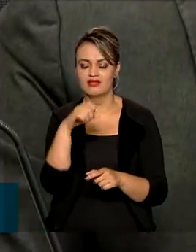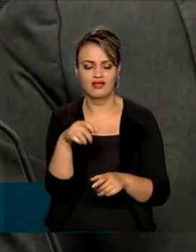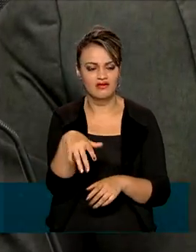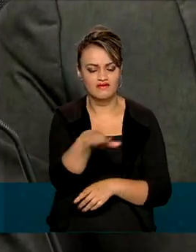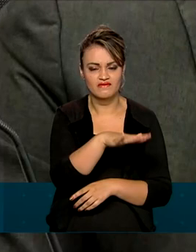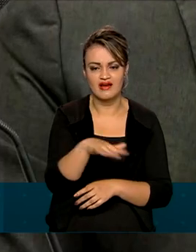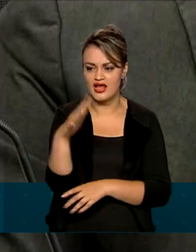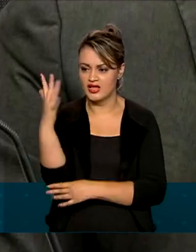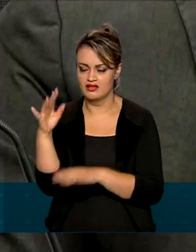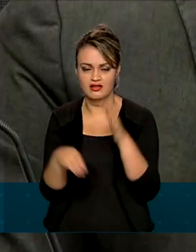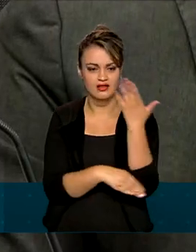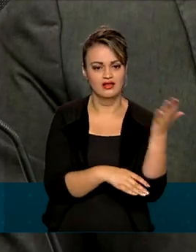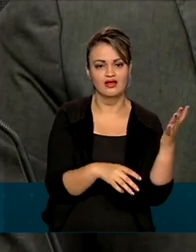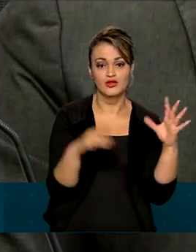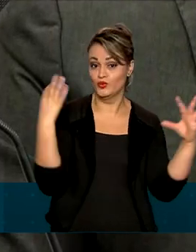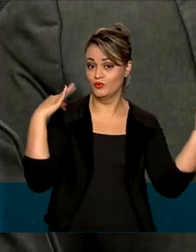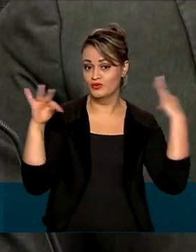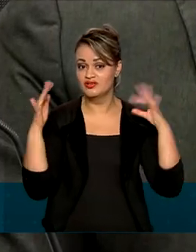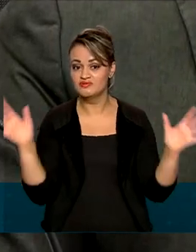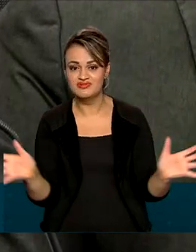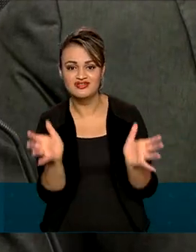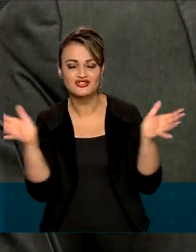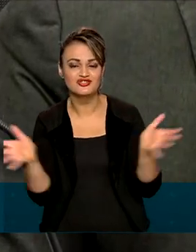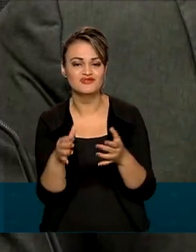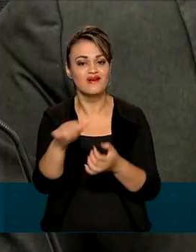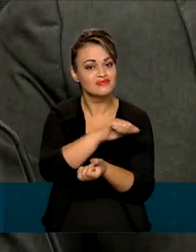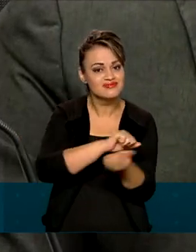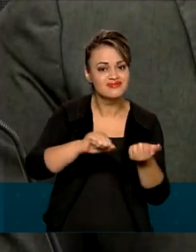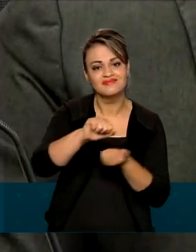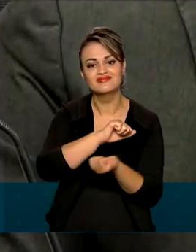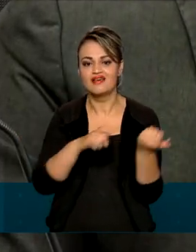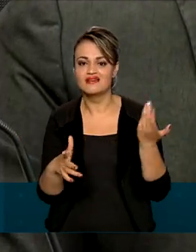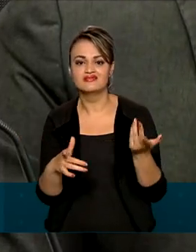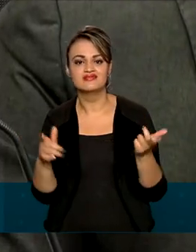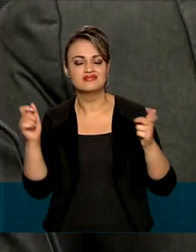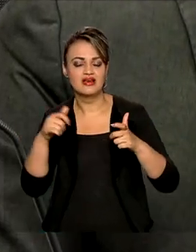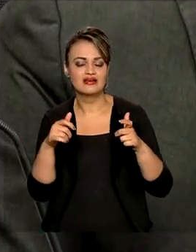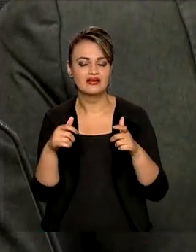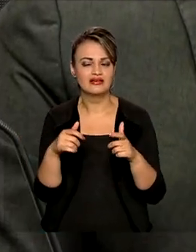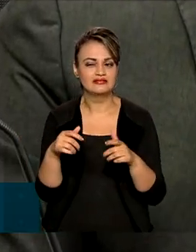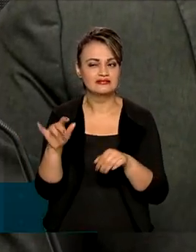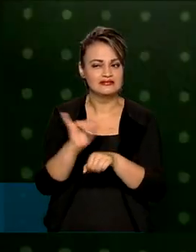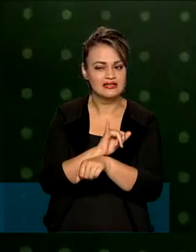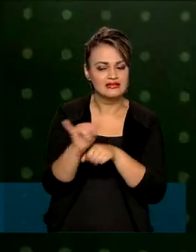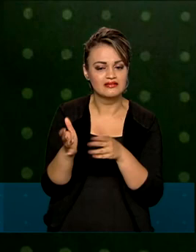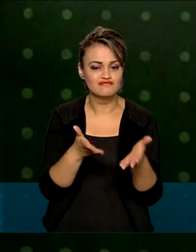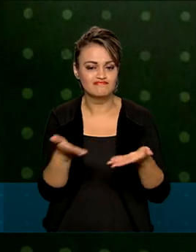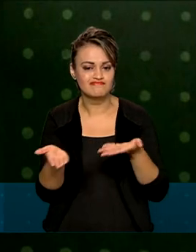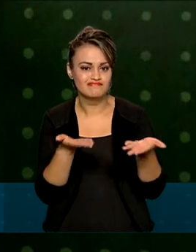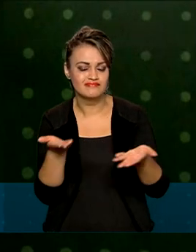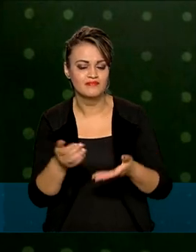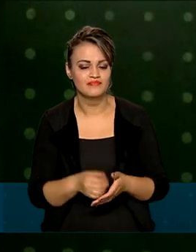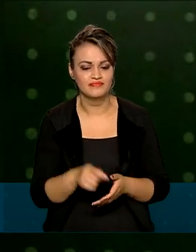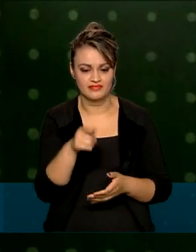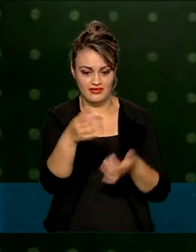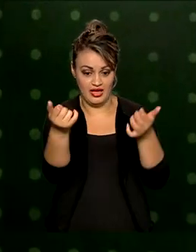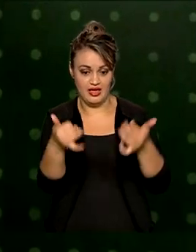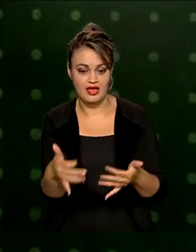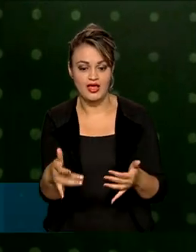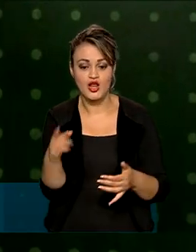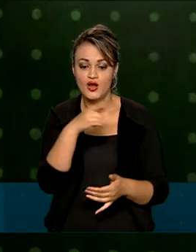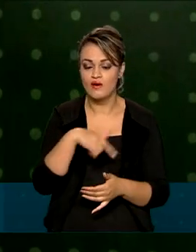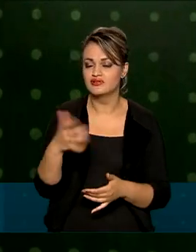agrega turismo para a região com sustentabilidade. Ela traz essa preocupação do plano de manejo. Nós queremos fazer